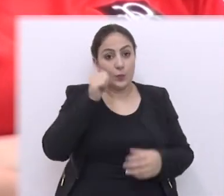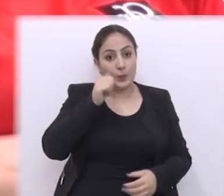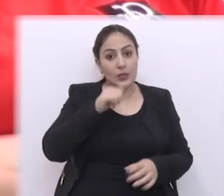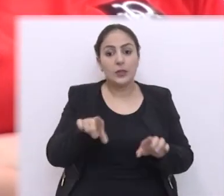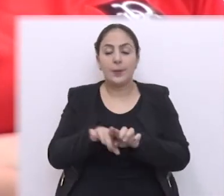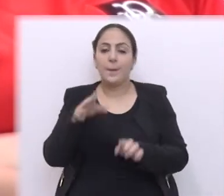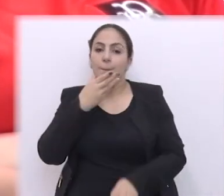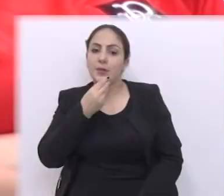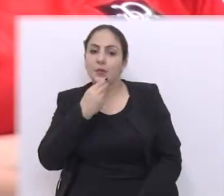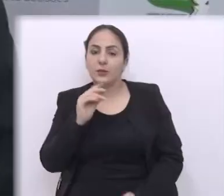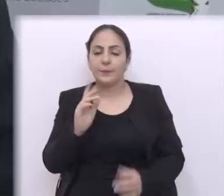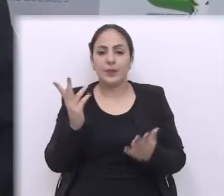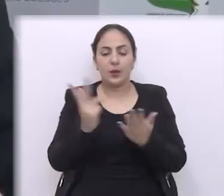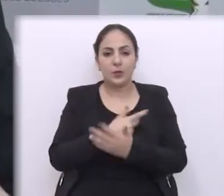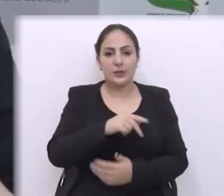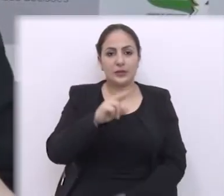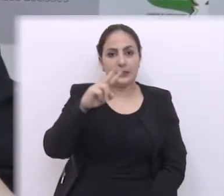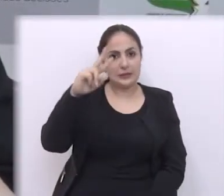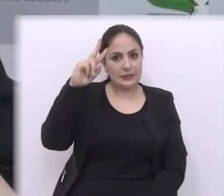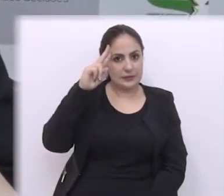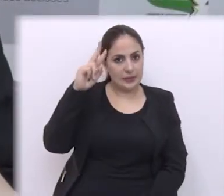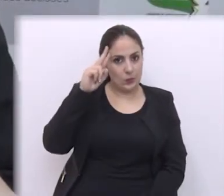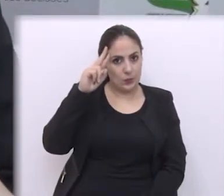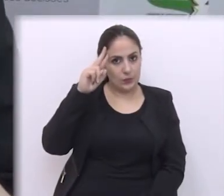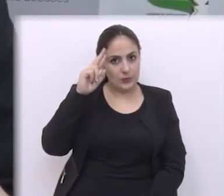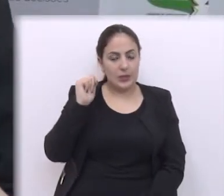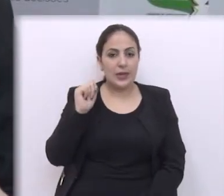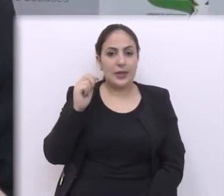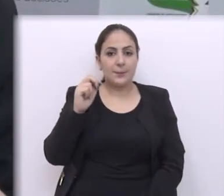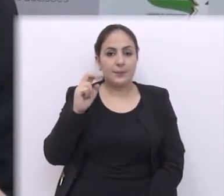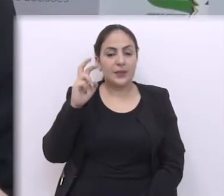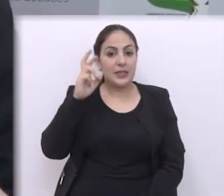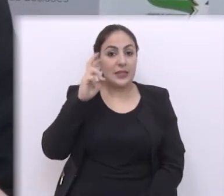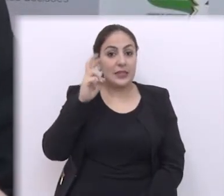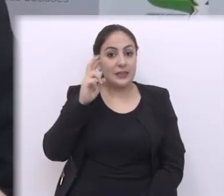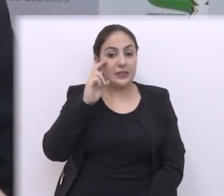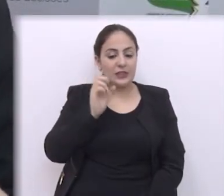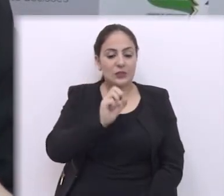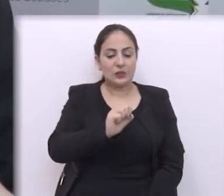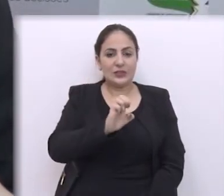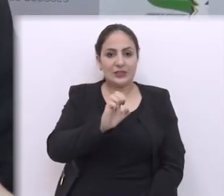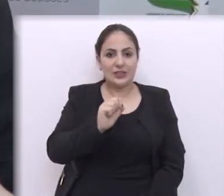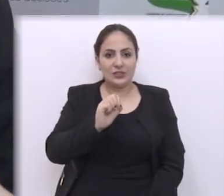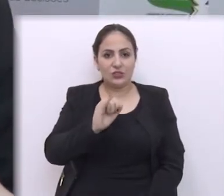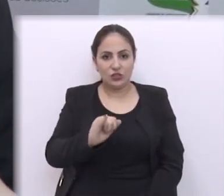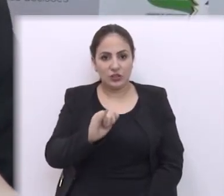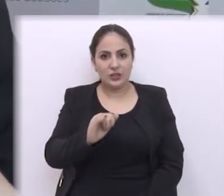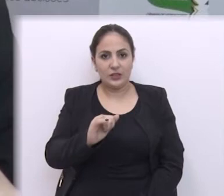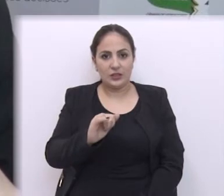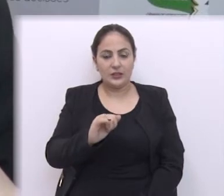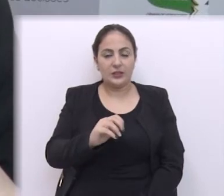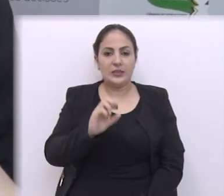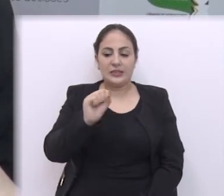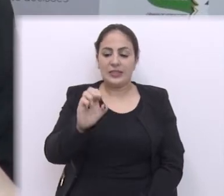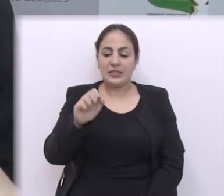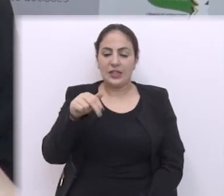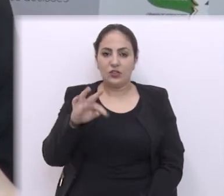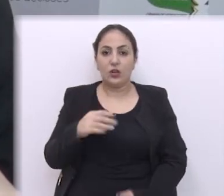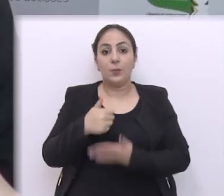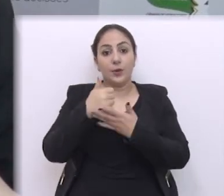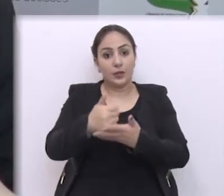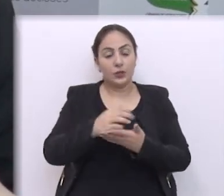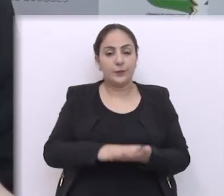masculina do Planalto os treinos acontecem segunda e quinta-feira no CES Senat que é nosso apoiador às